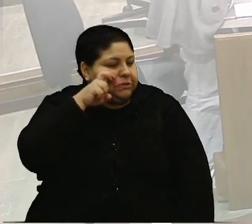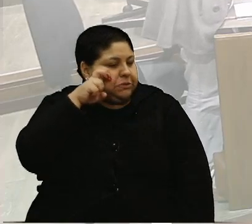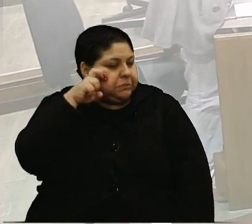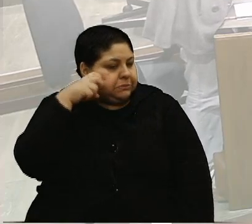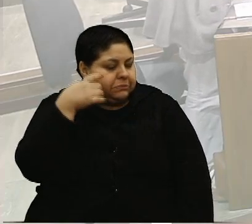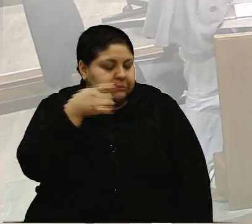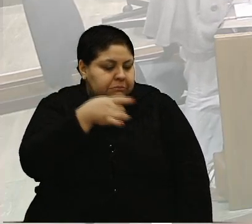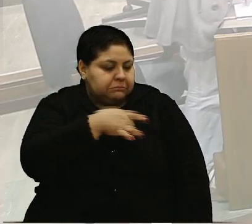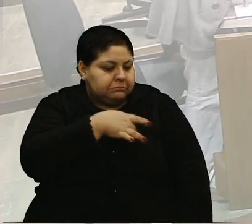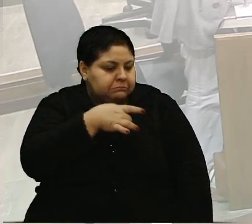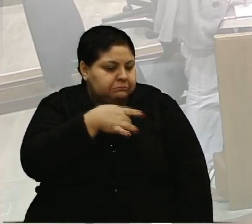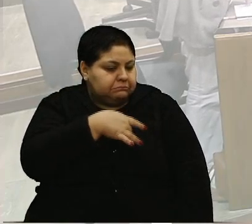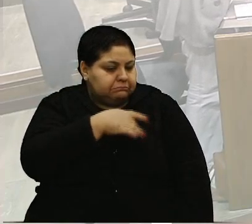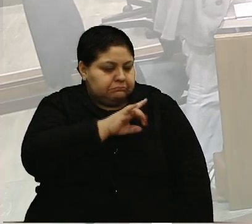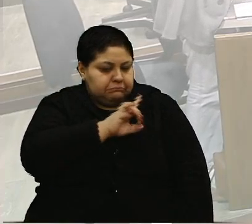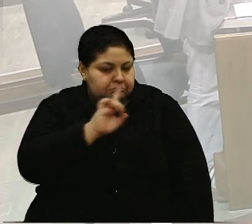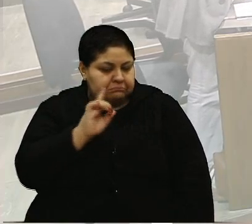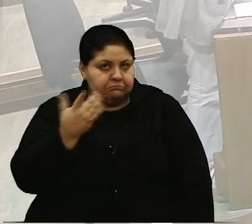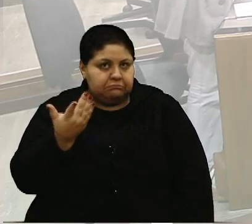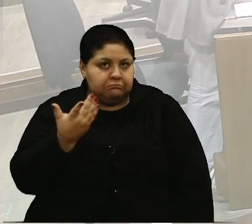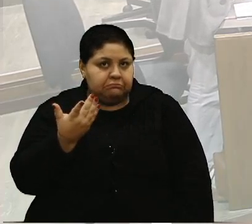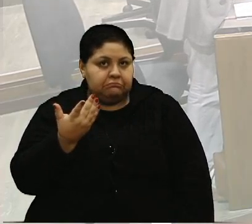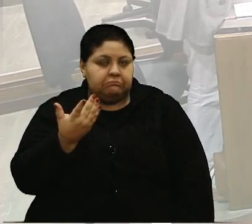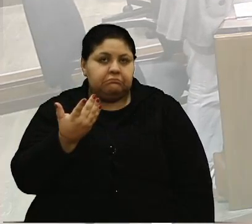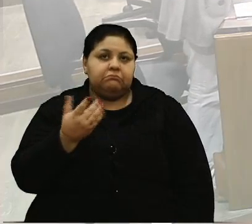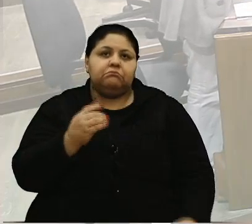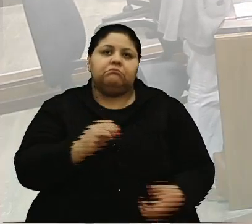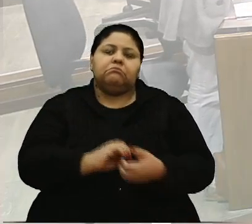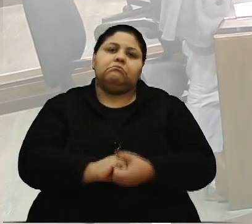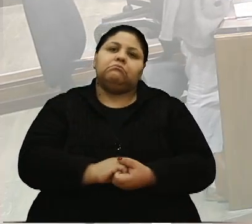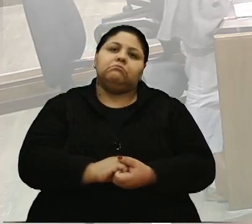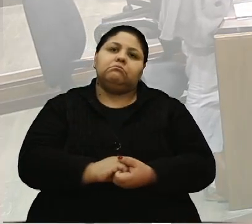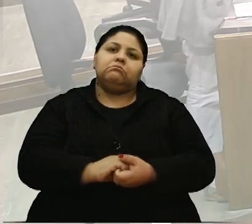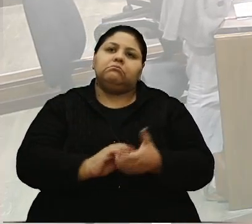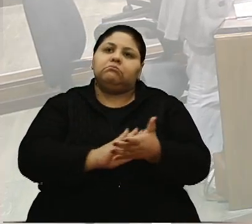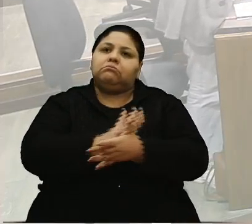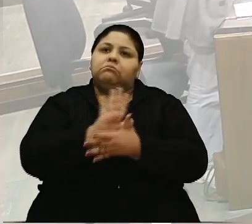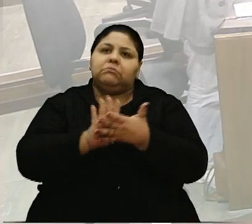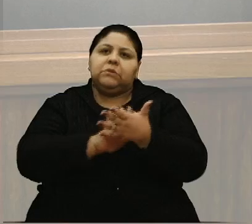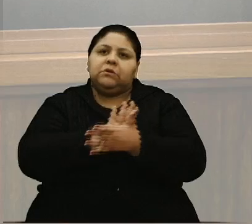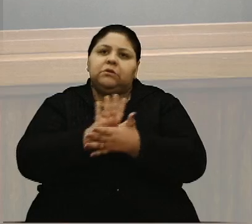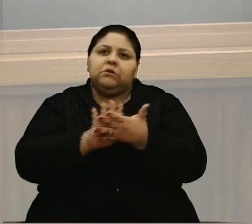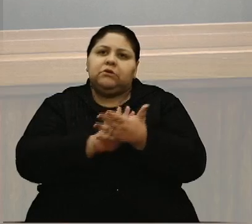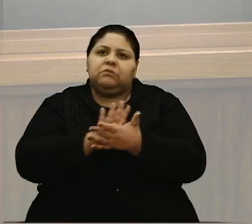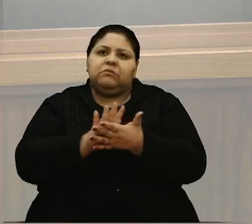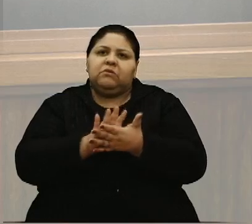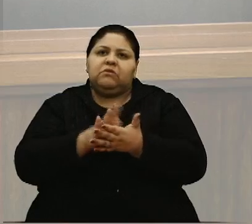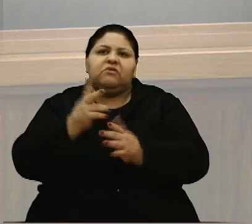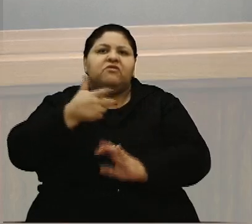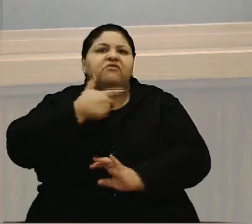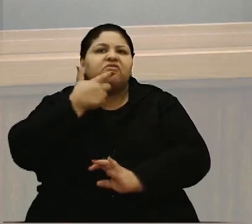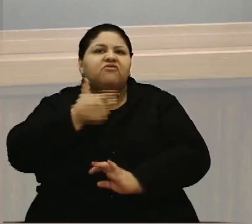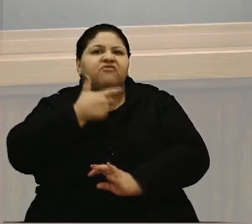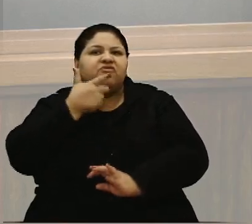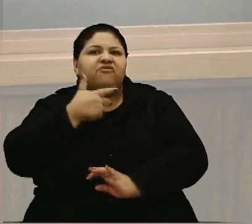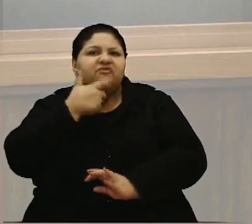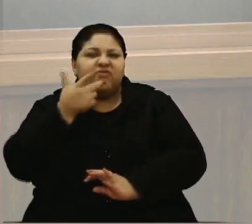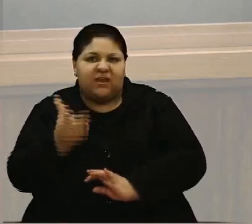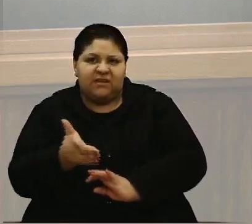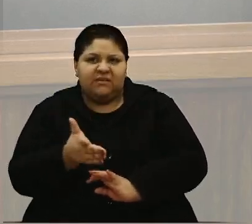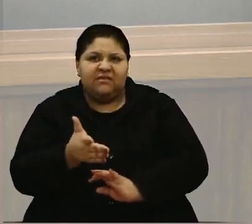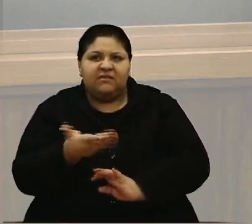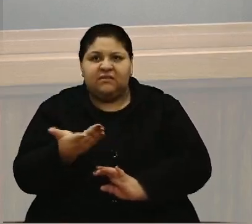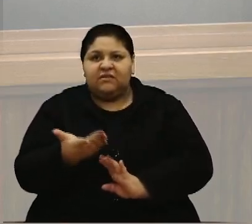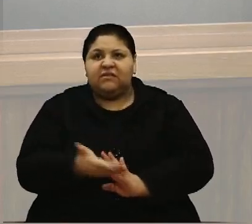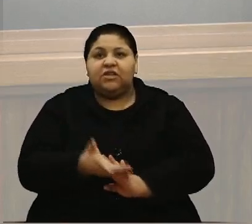amedrontada, de forma alguma com nenhum destempero. Costumam dizer isso das mulheres, né?